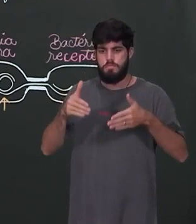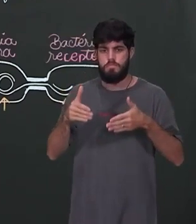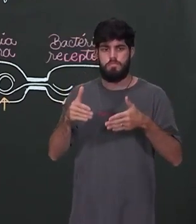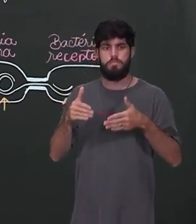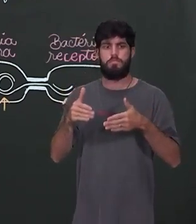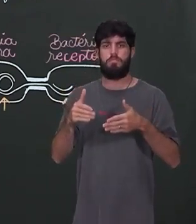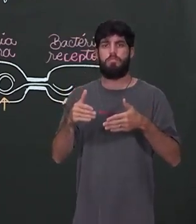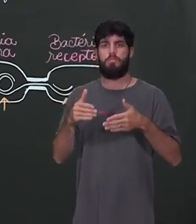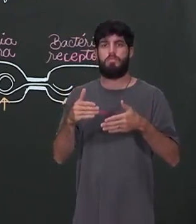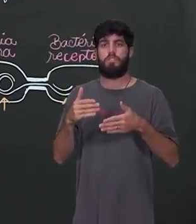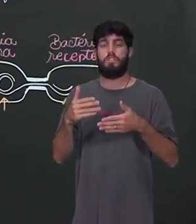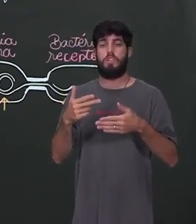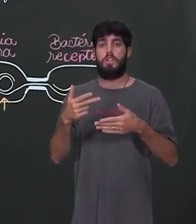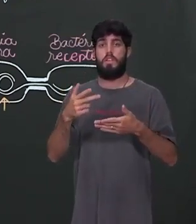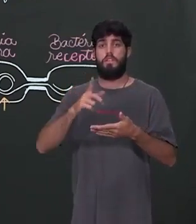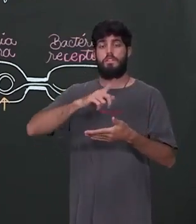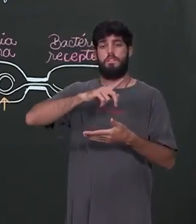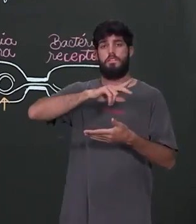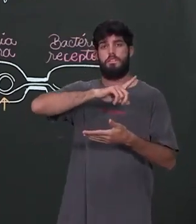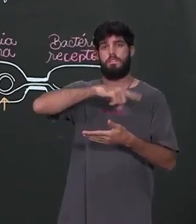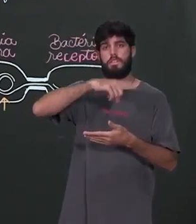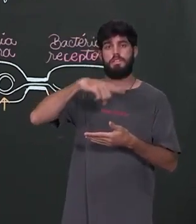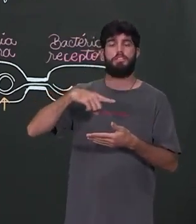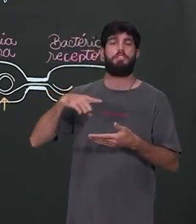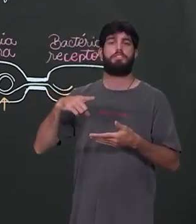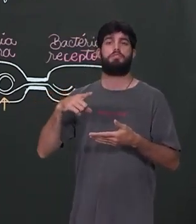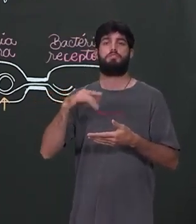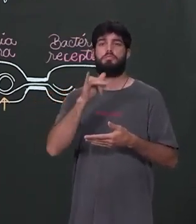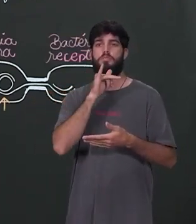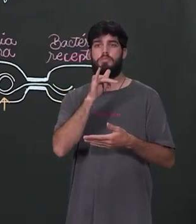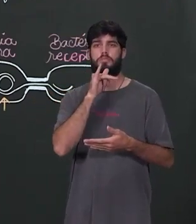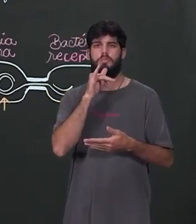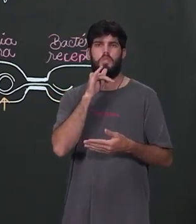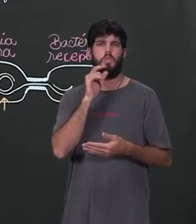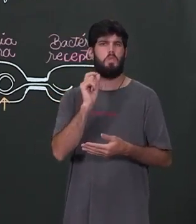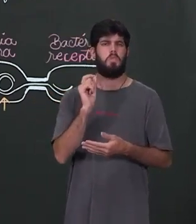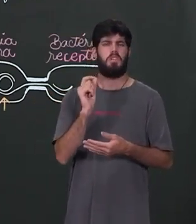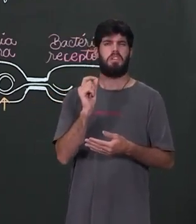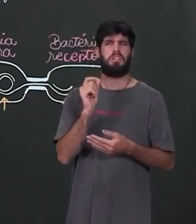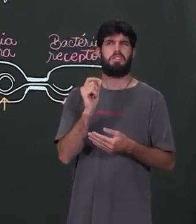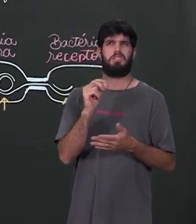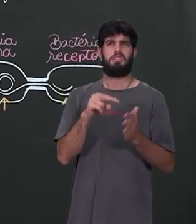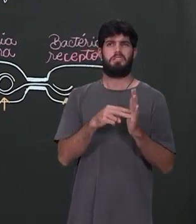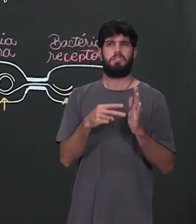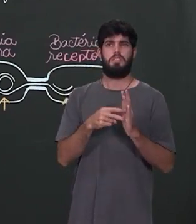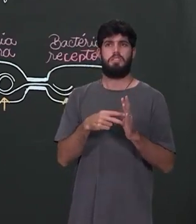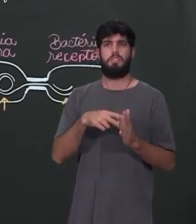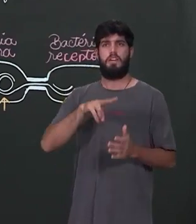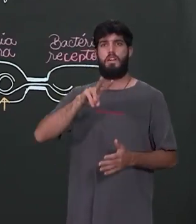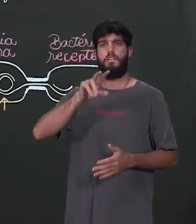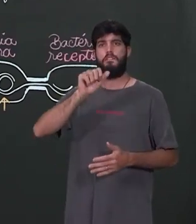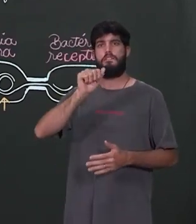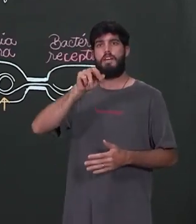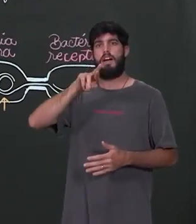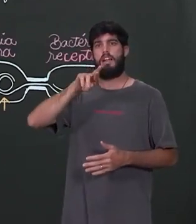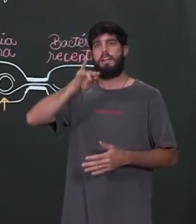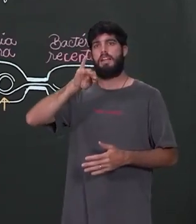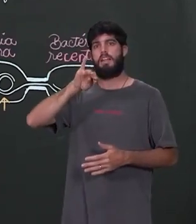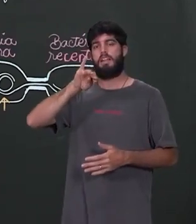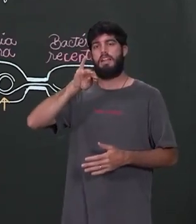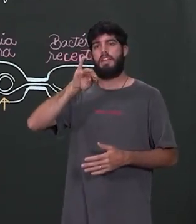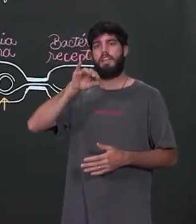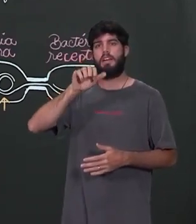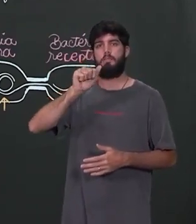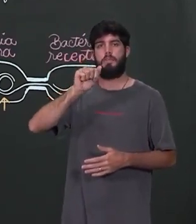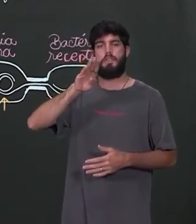O fato dela garantir a variabilidade genética. Então, grave essa palavra, tatue aí no